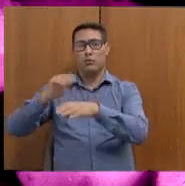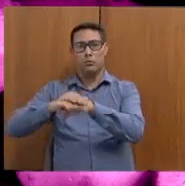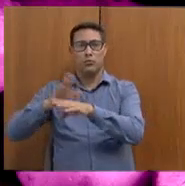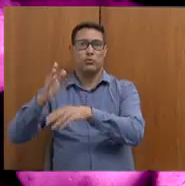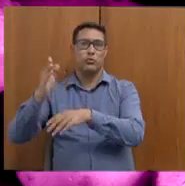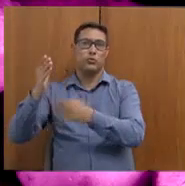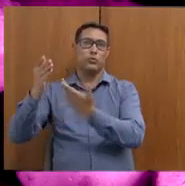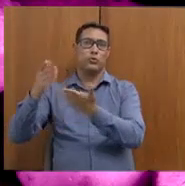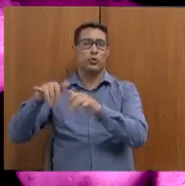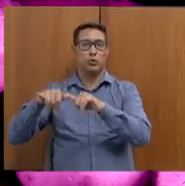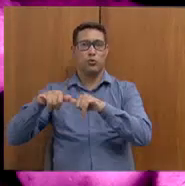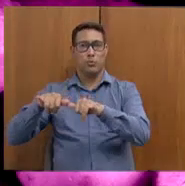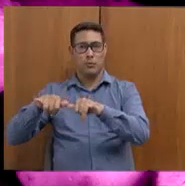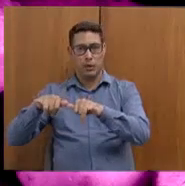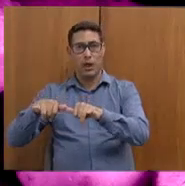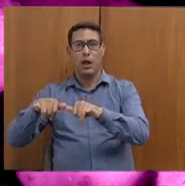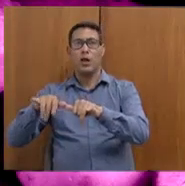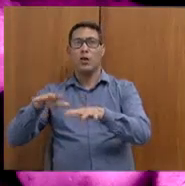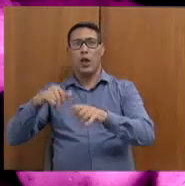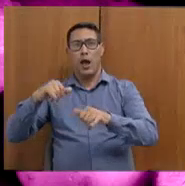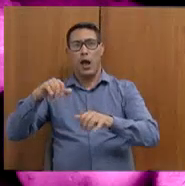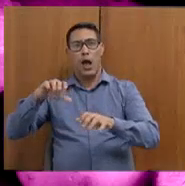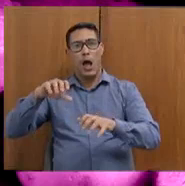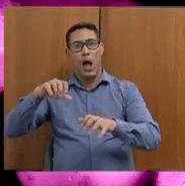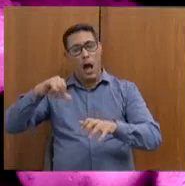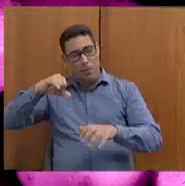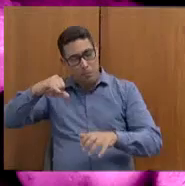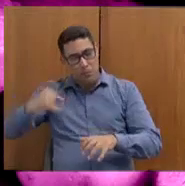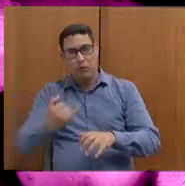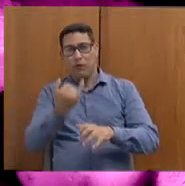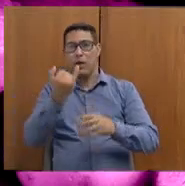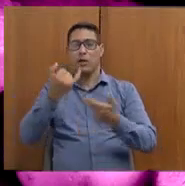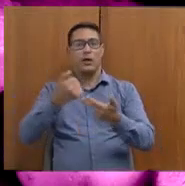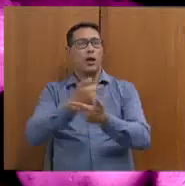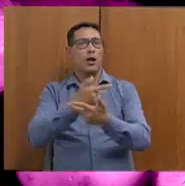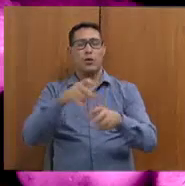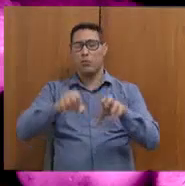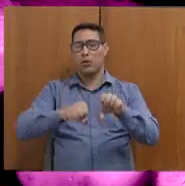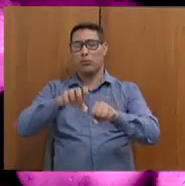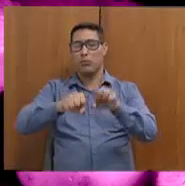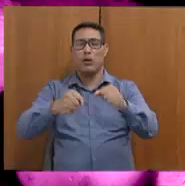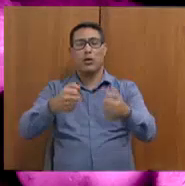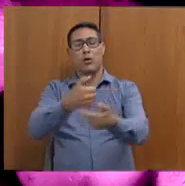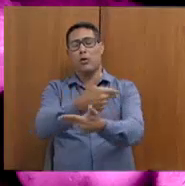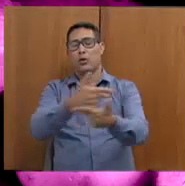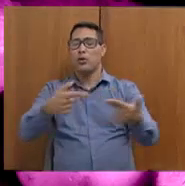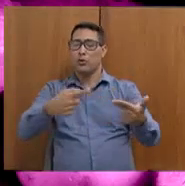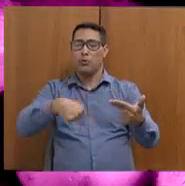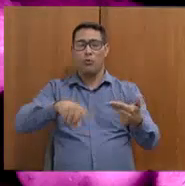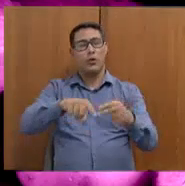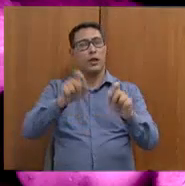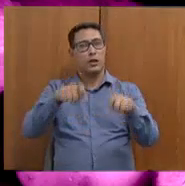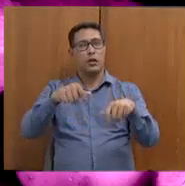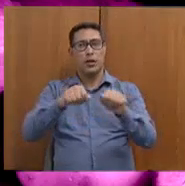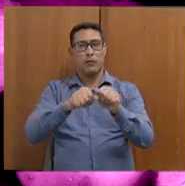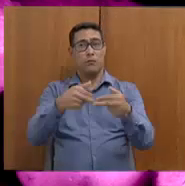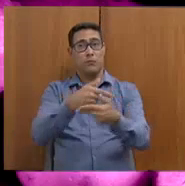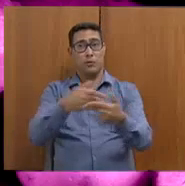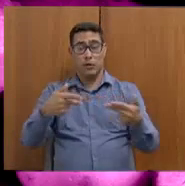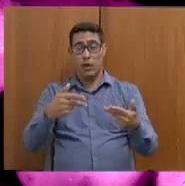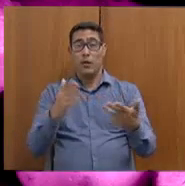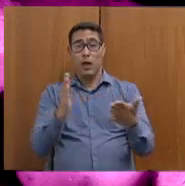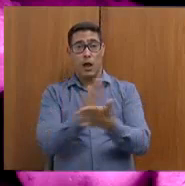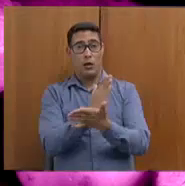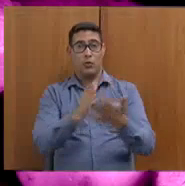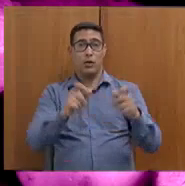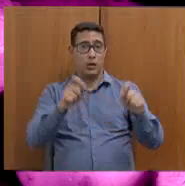para dar um bom destino. Não estou falando aqui de coisas perecíveis que já estão deterioradas, mas aquelas que